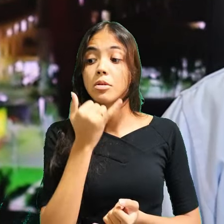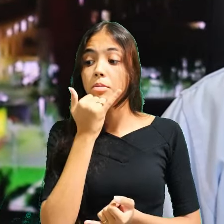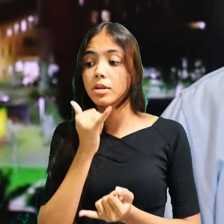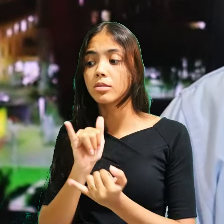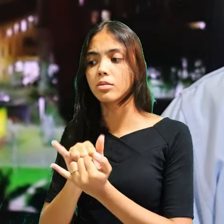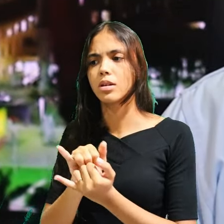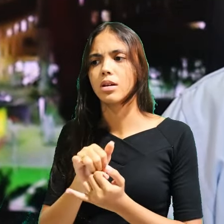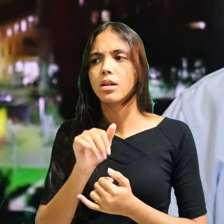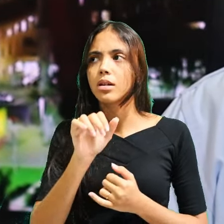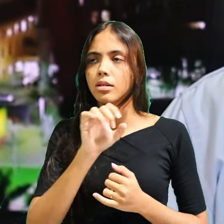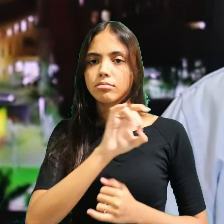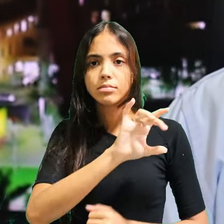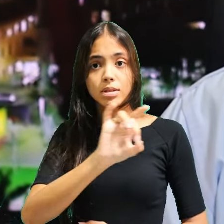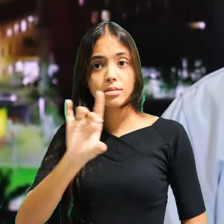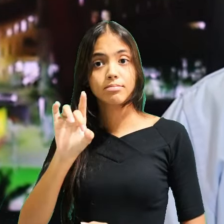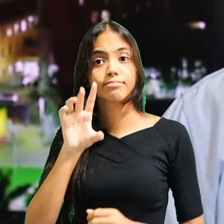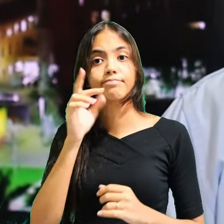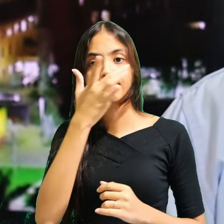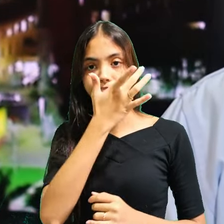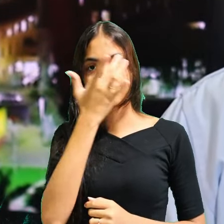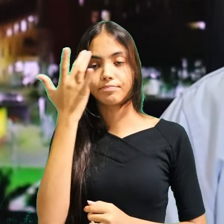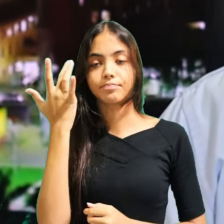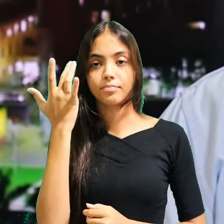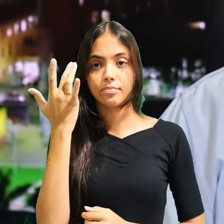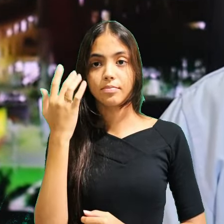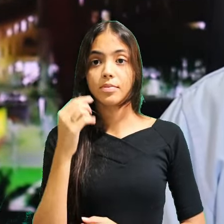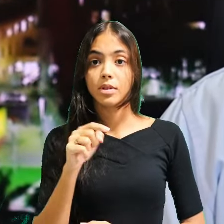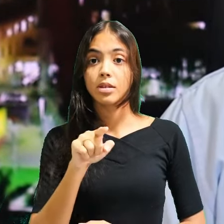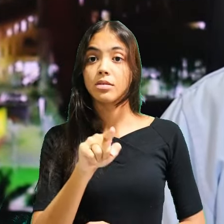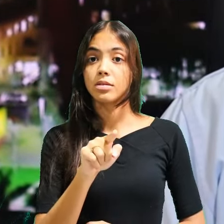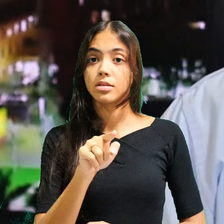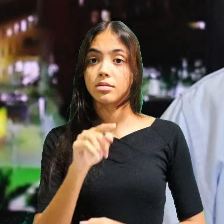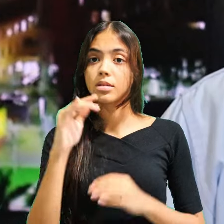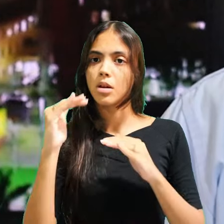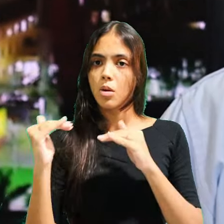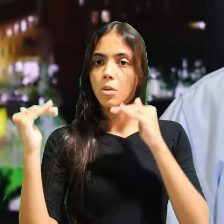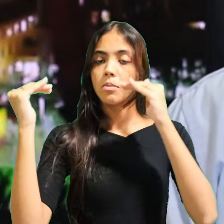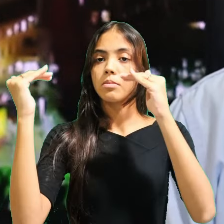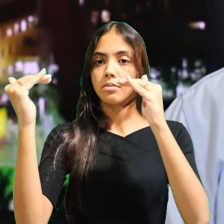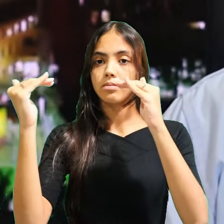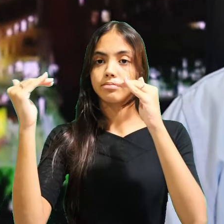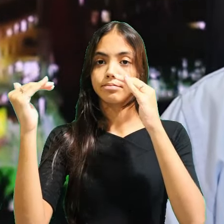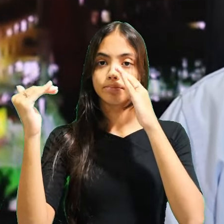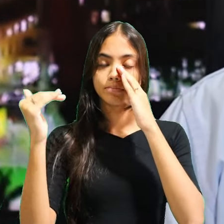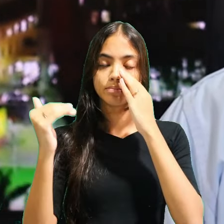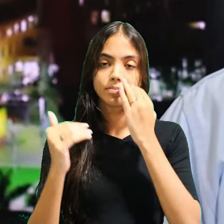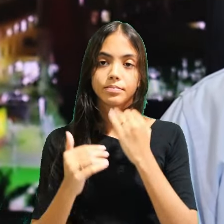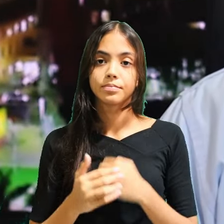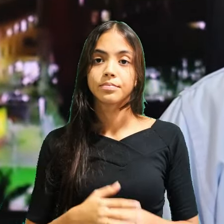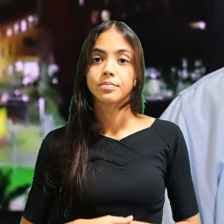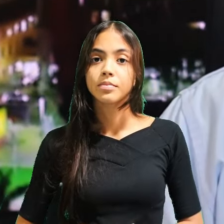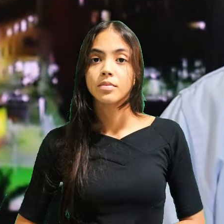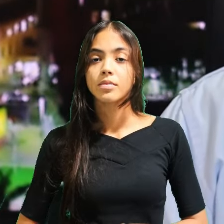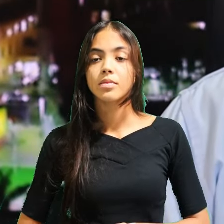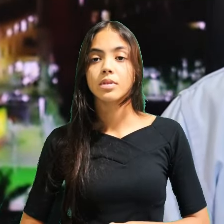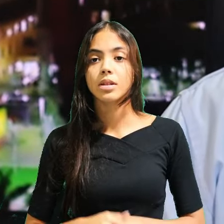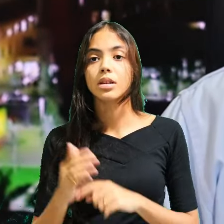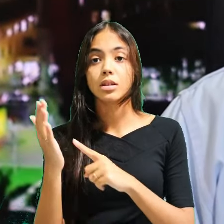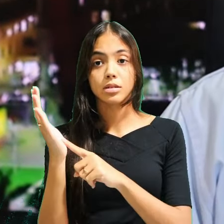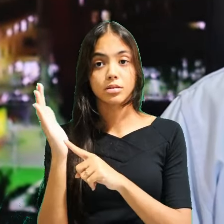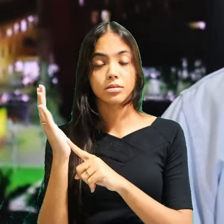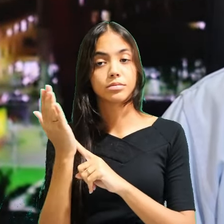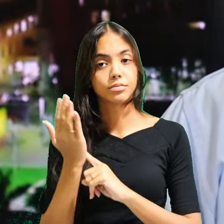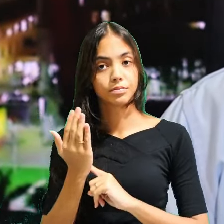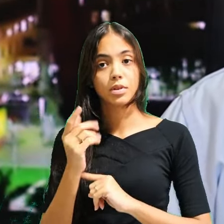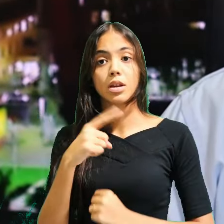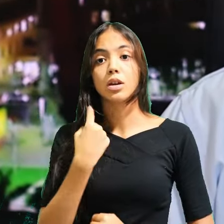próximo, pois, em ambas as situações, você é o maior beneficiado. Que a